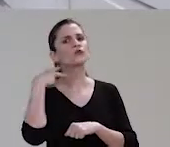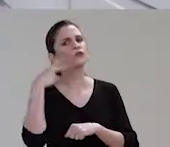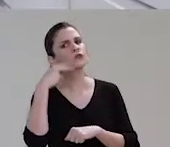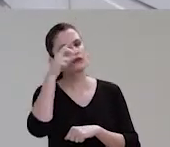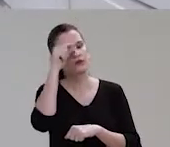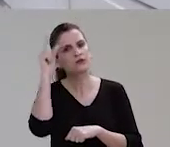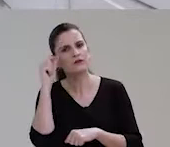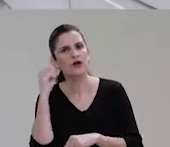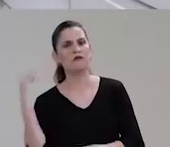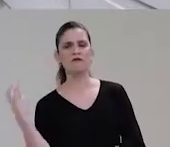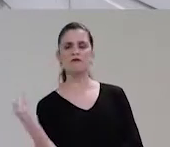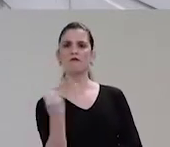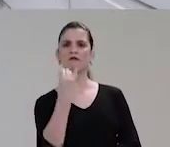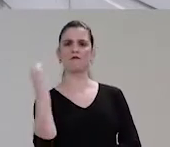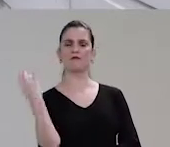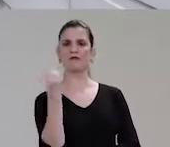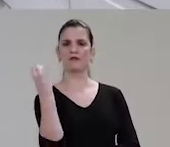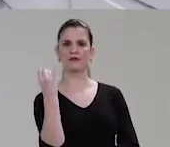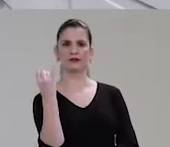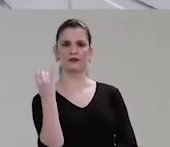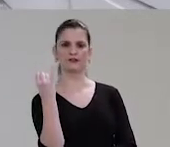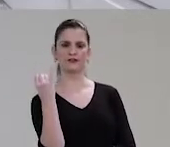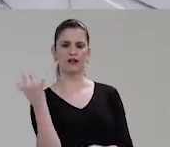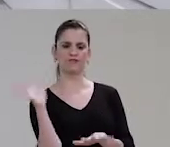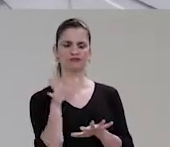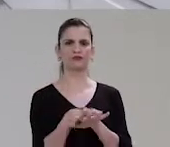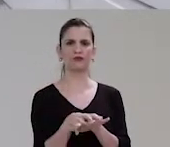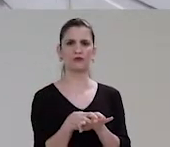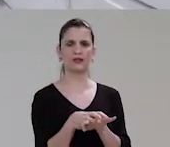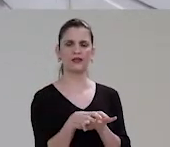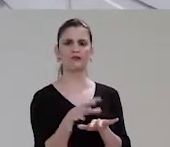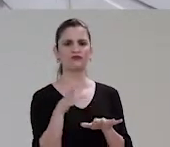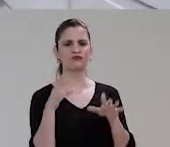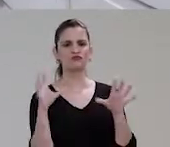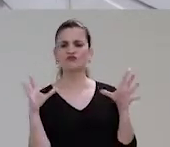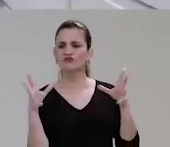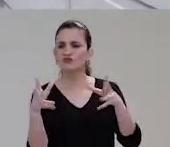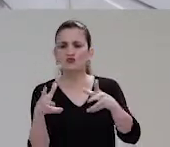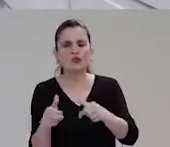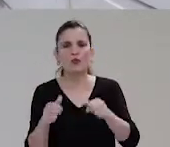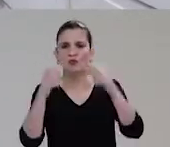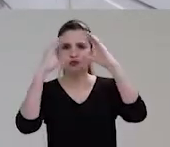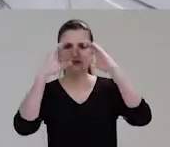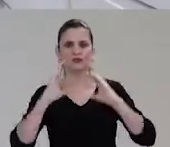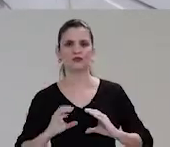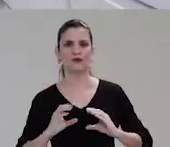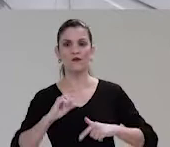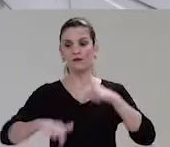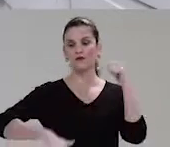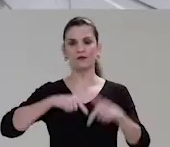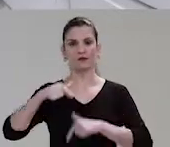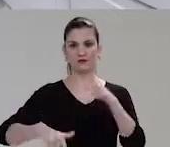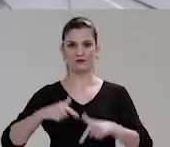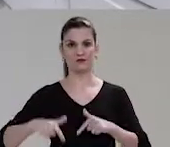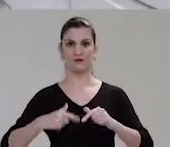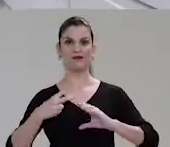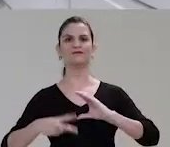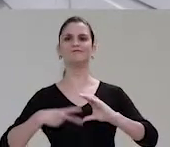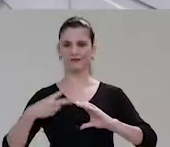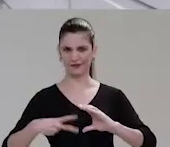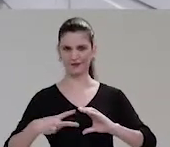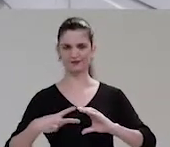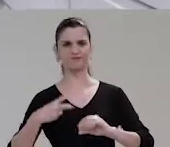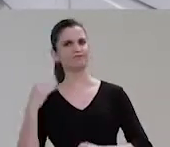extremamente importante. Dessa maneira estamos incluindo todos os cidadãos de todas as maneiras aos trabalhos da nossa Câmara de